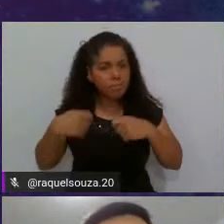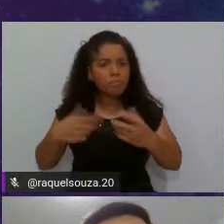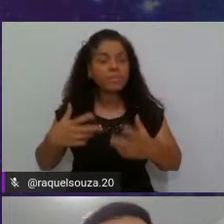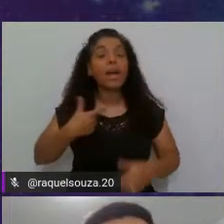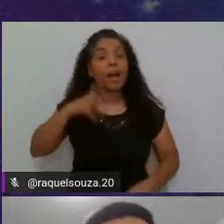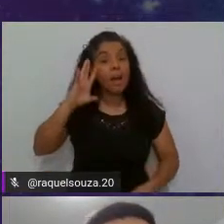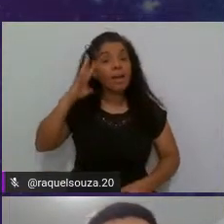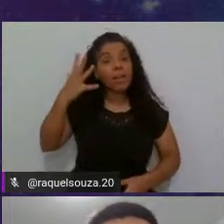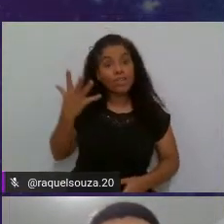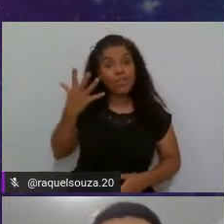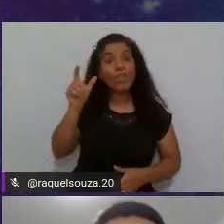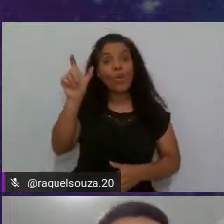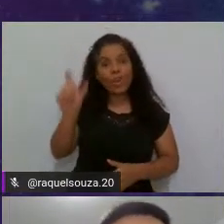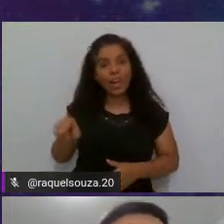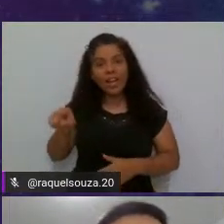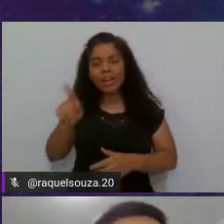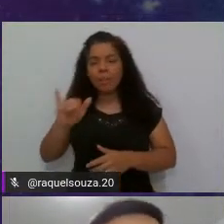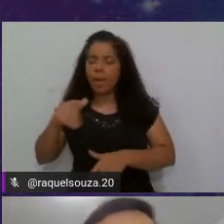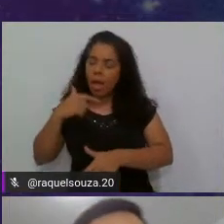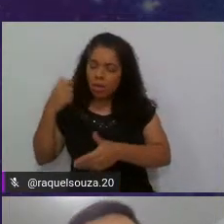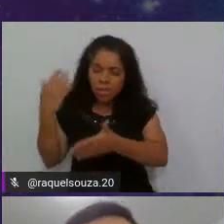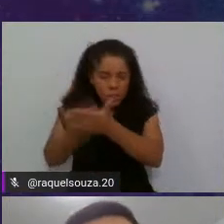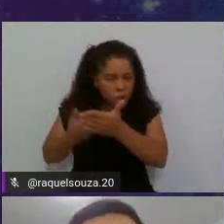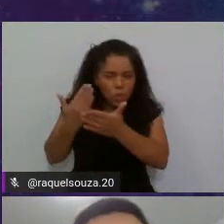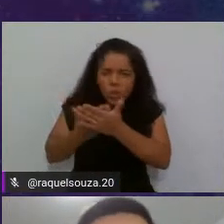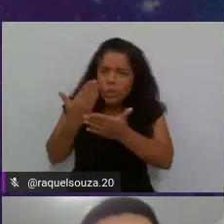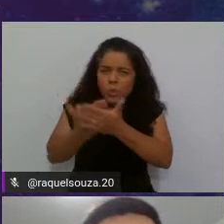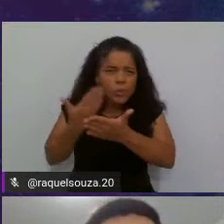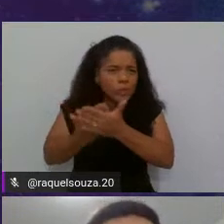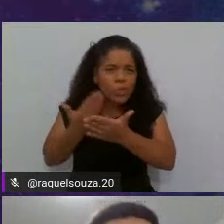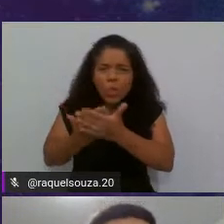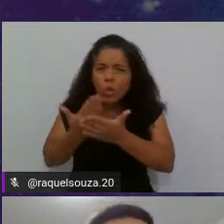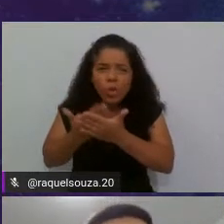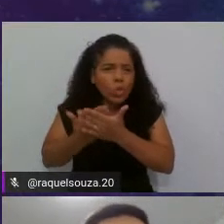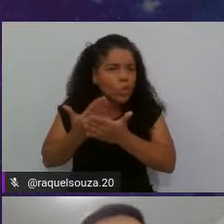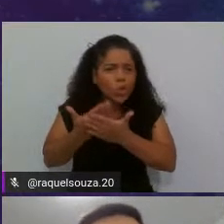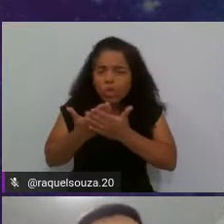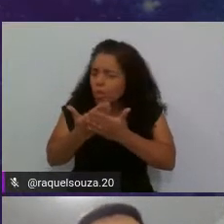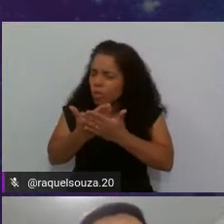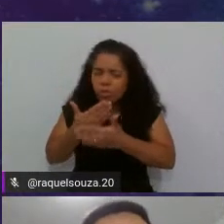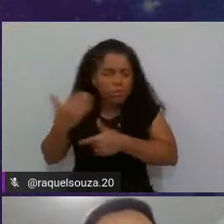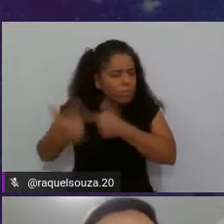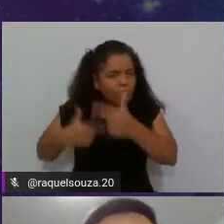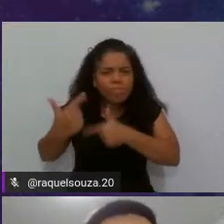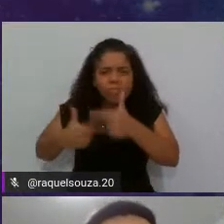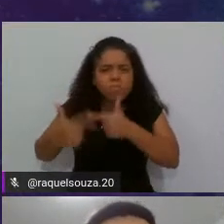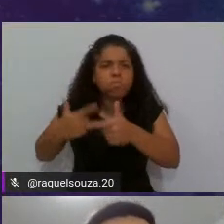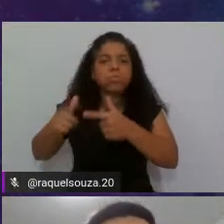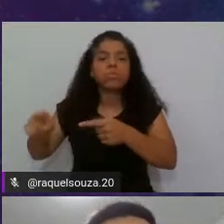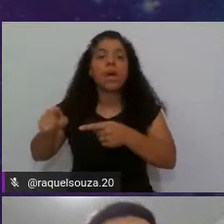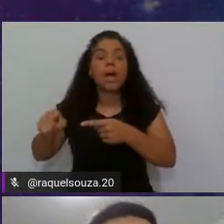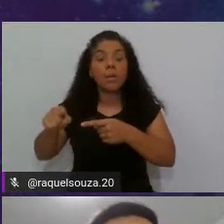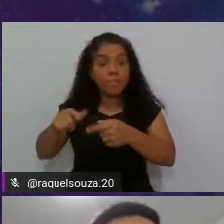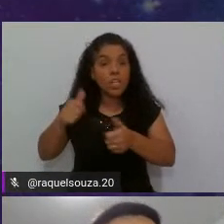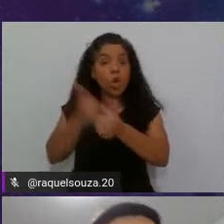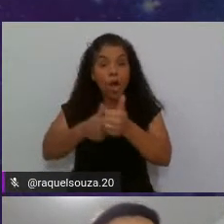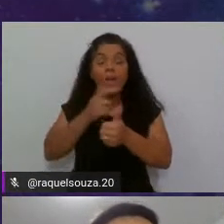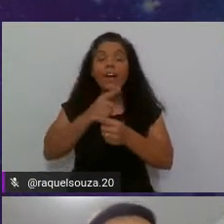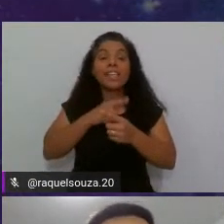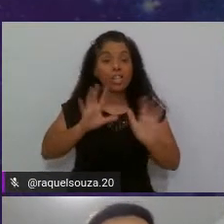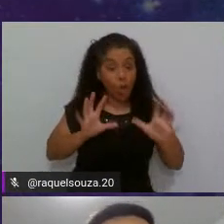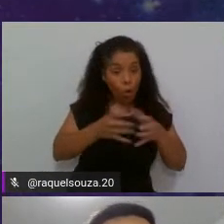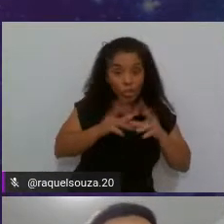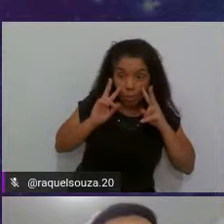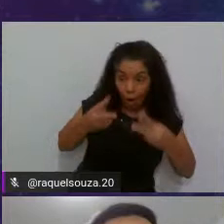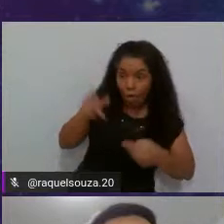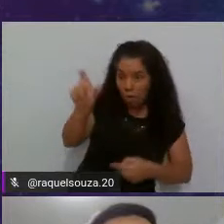resolveu se dedicar e ralou, ralou, aprendeu muito, correu atrás. E aí, o time reconheceu isso. E ele ficou feliz da vida,